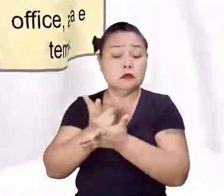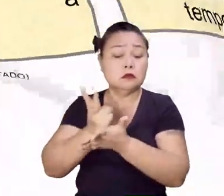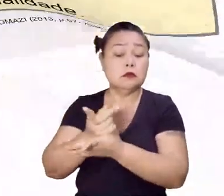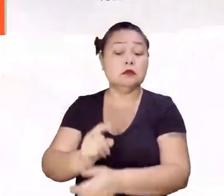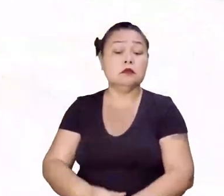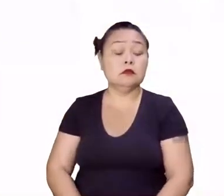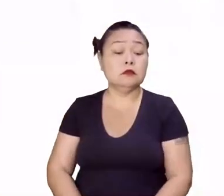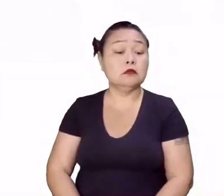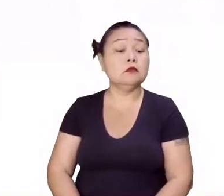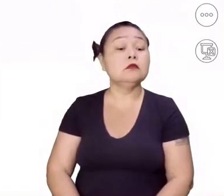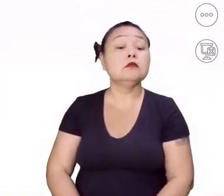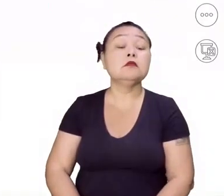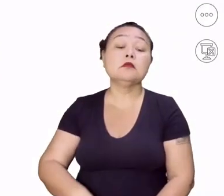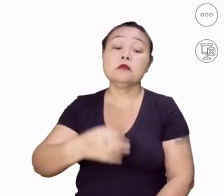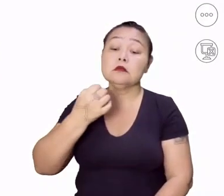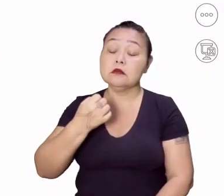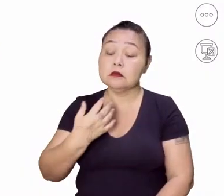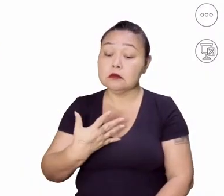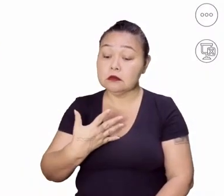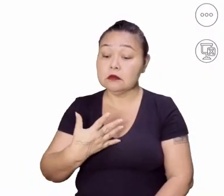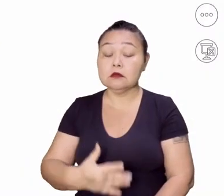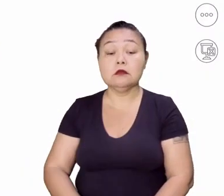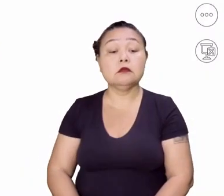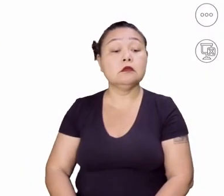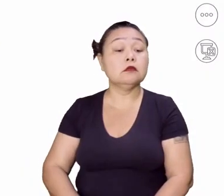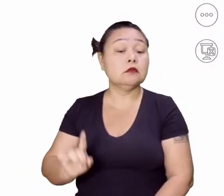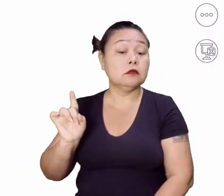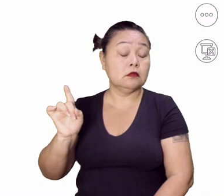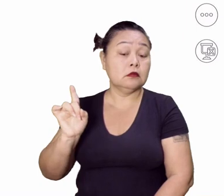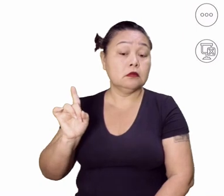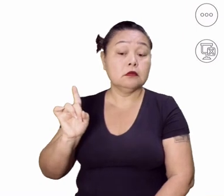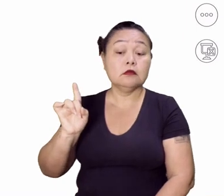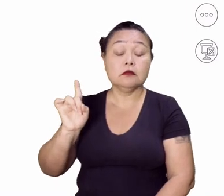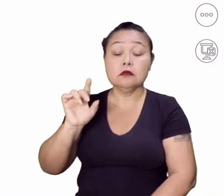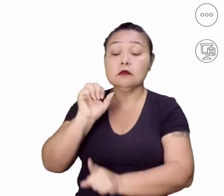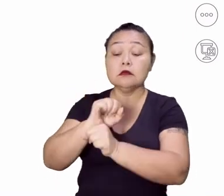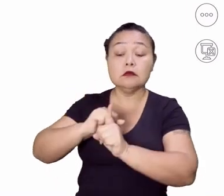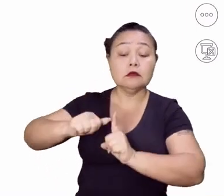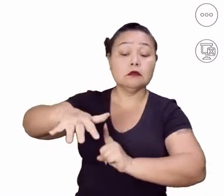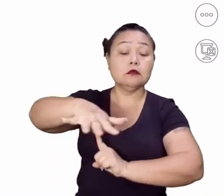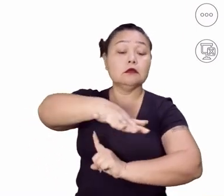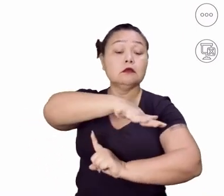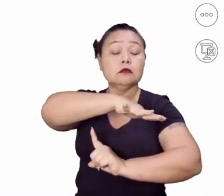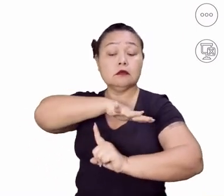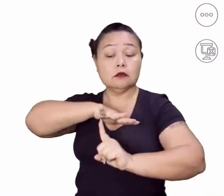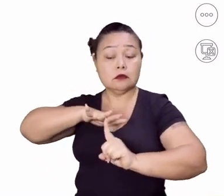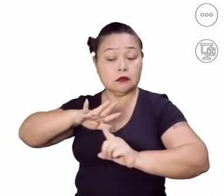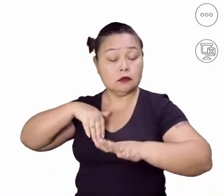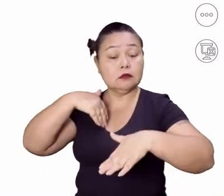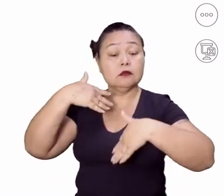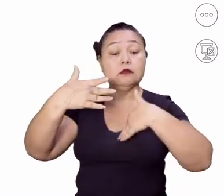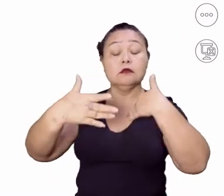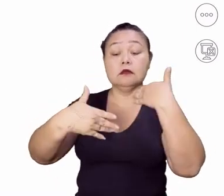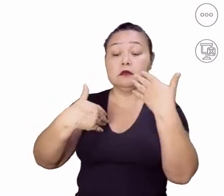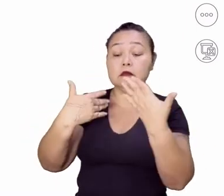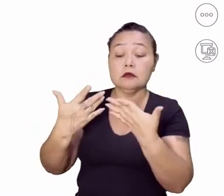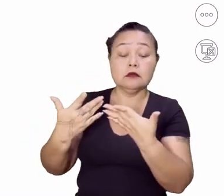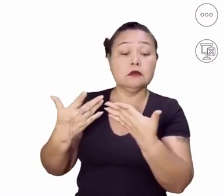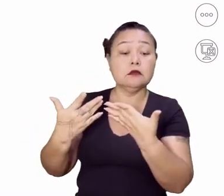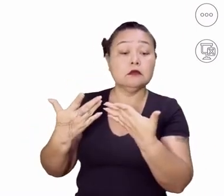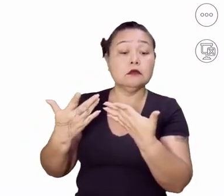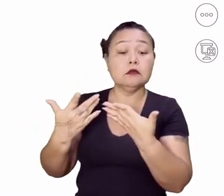né? Bom, mas aí a gente traz a sociologia para entender mais esse processo, né? Porque a gente está falando aqui